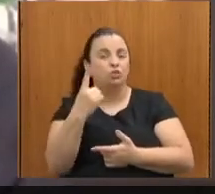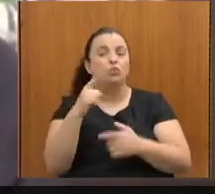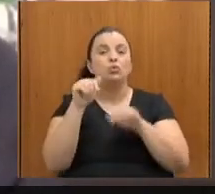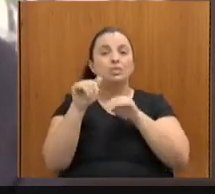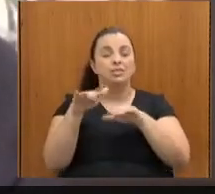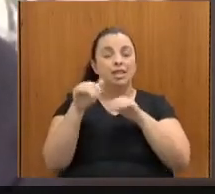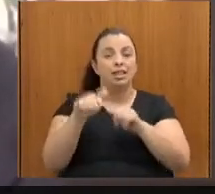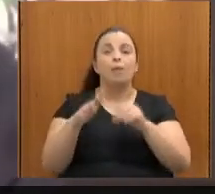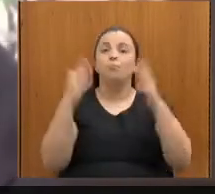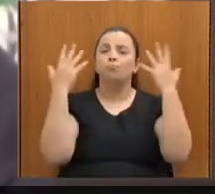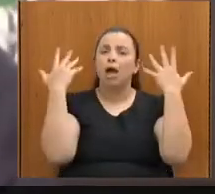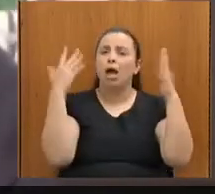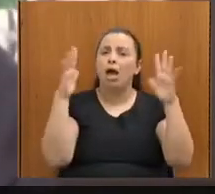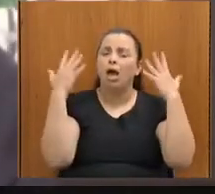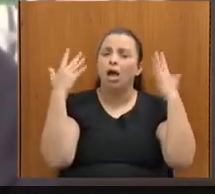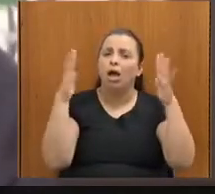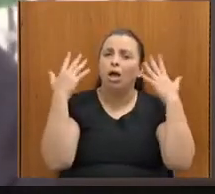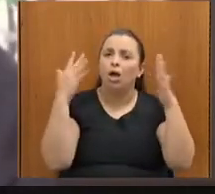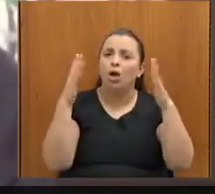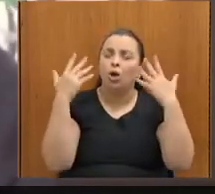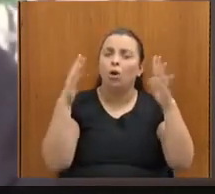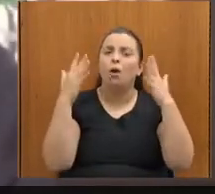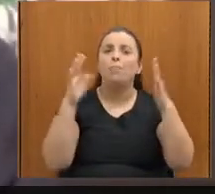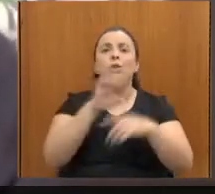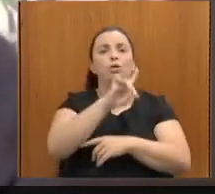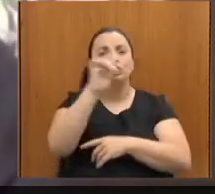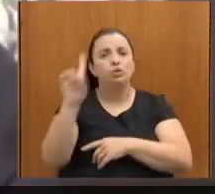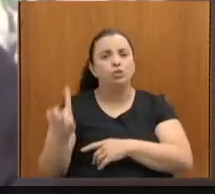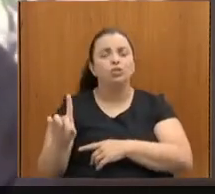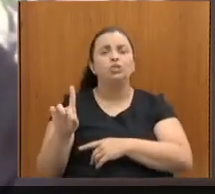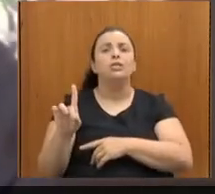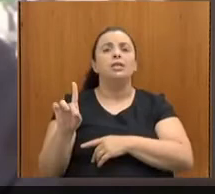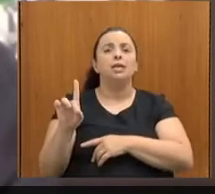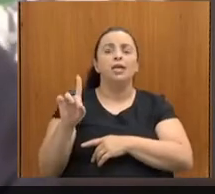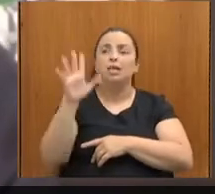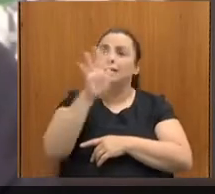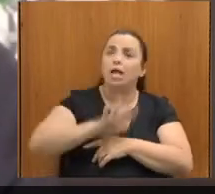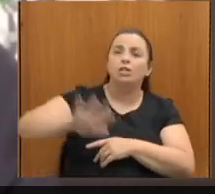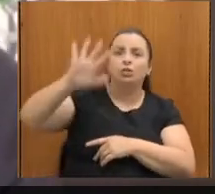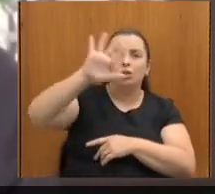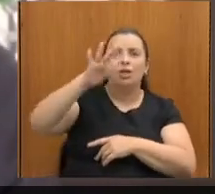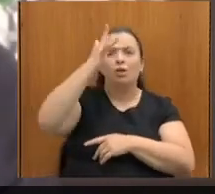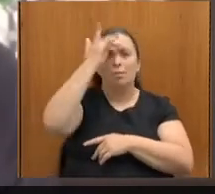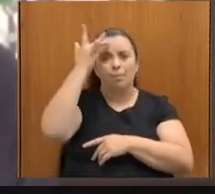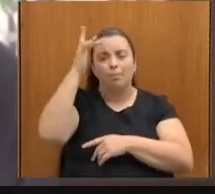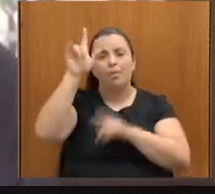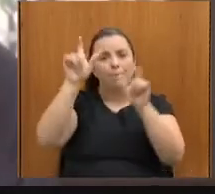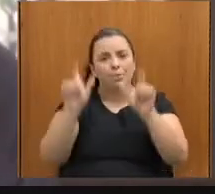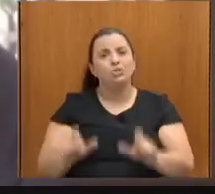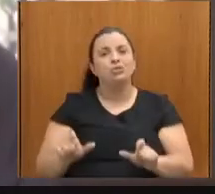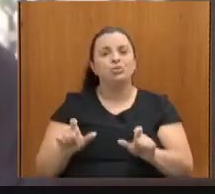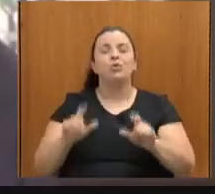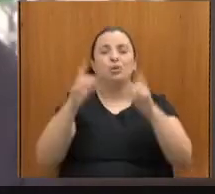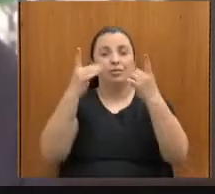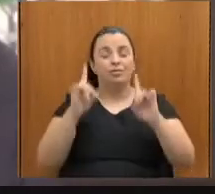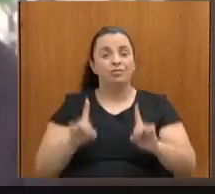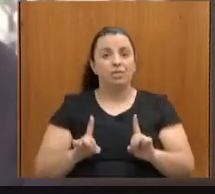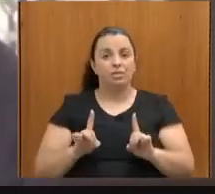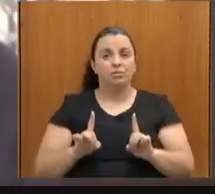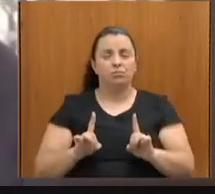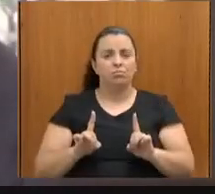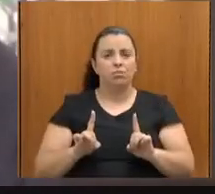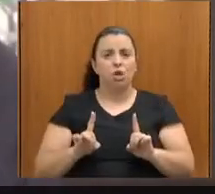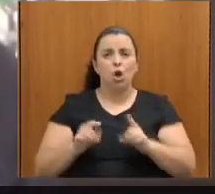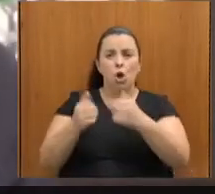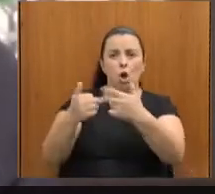é muito importante ressaltar, muito importante deixar claro, nada sobre nós sem nós. É um dia que a gente